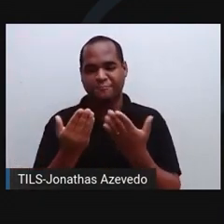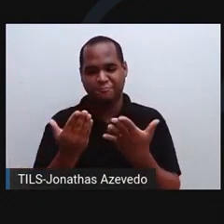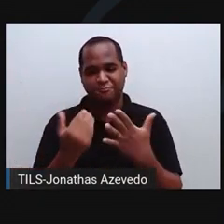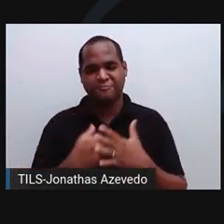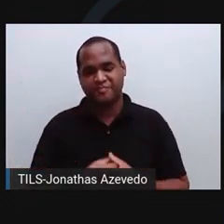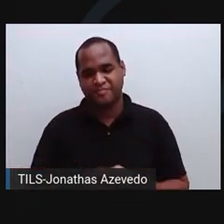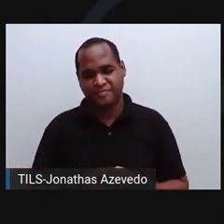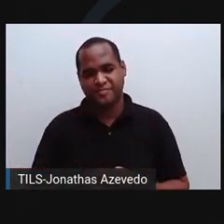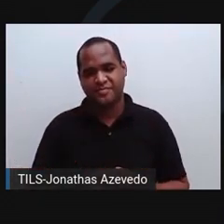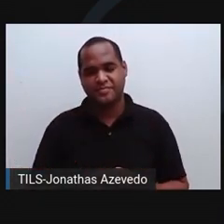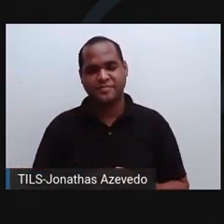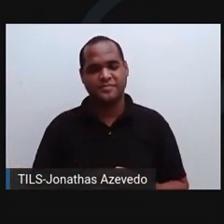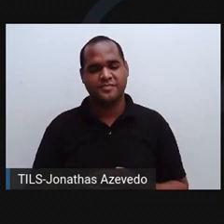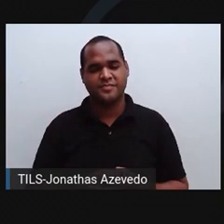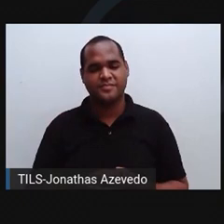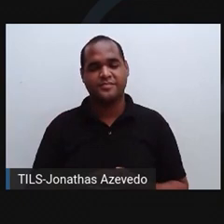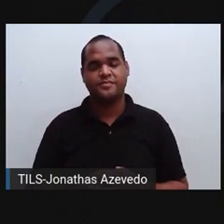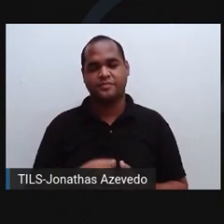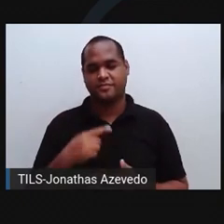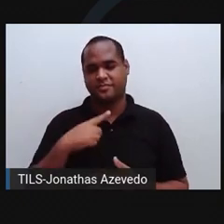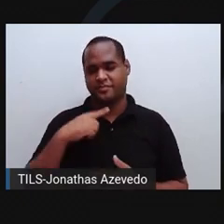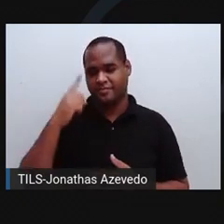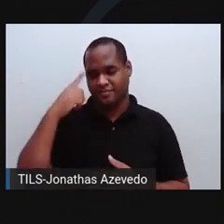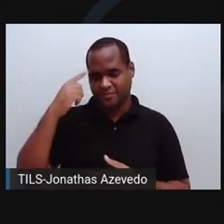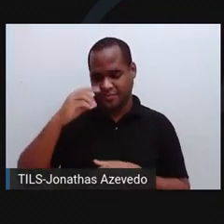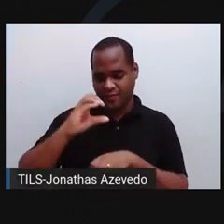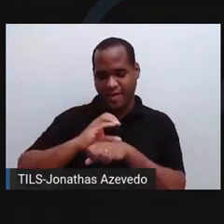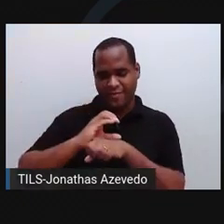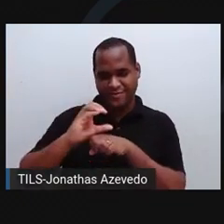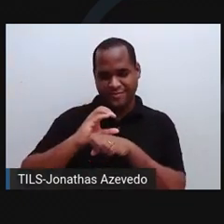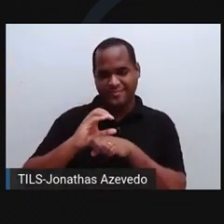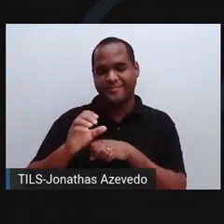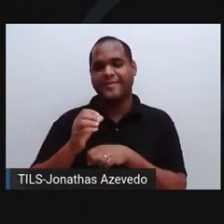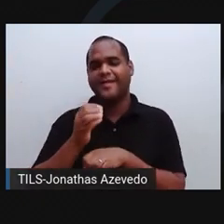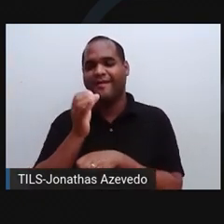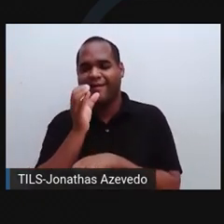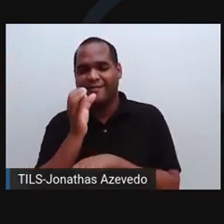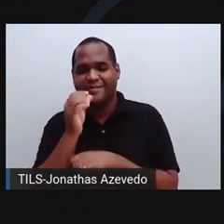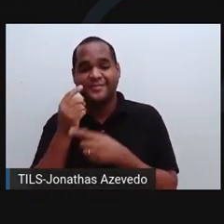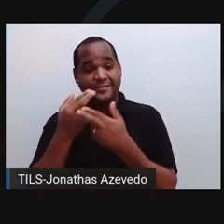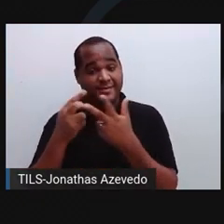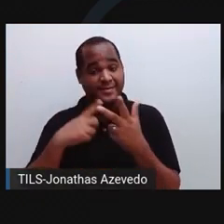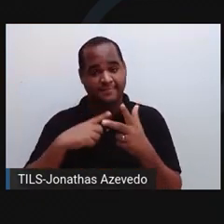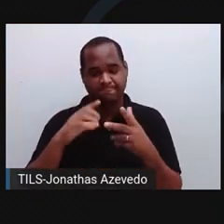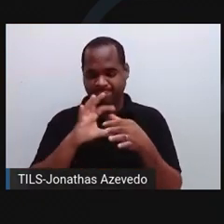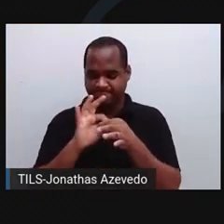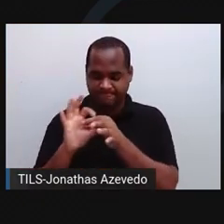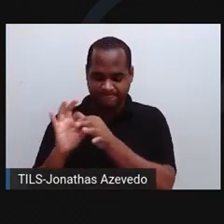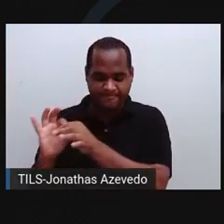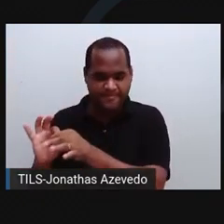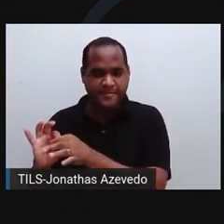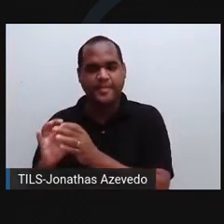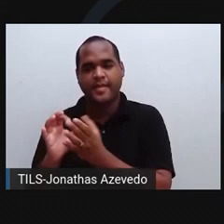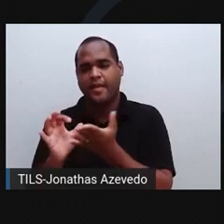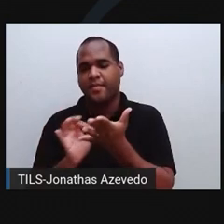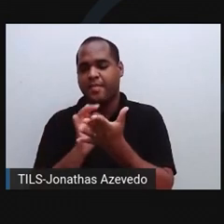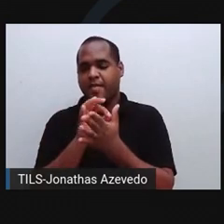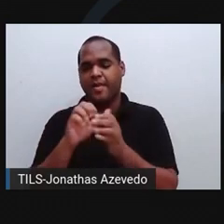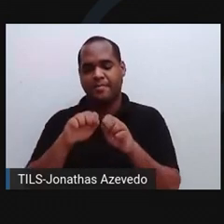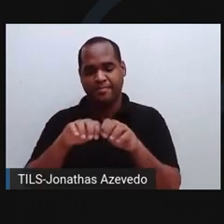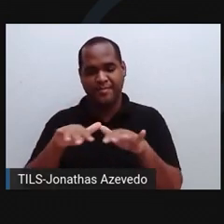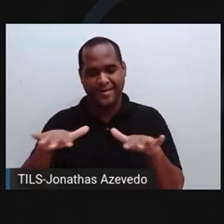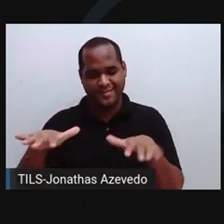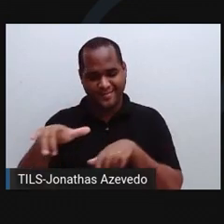O cálcio então se liga às vesículas sinápticas que contém os neurotransmissores. Isso faz com que as